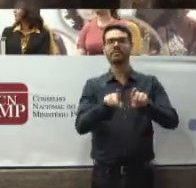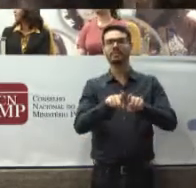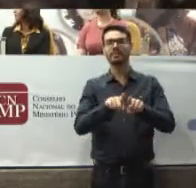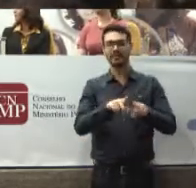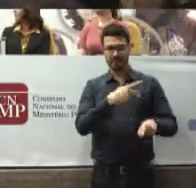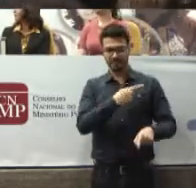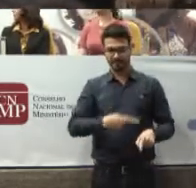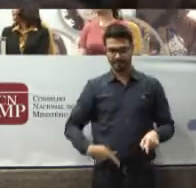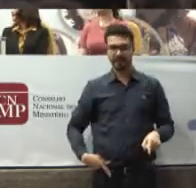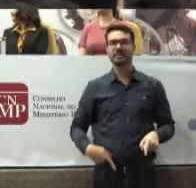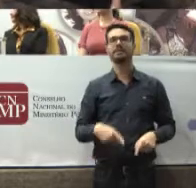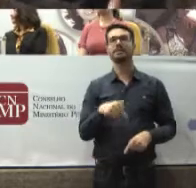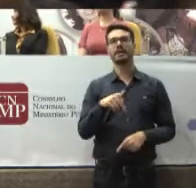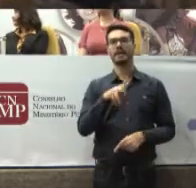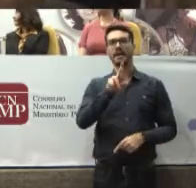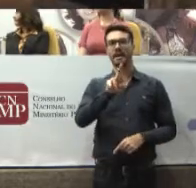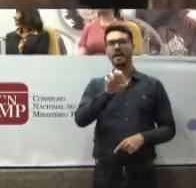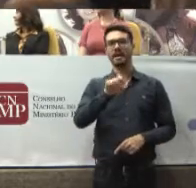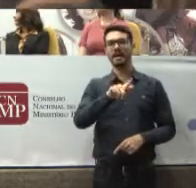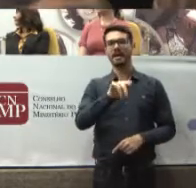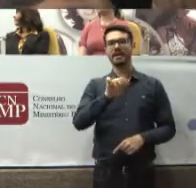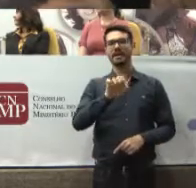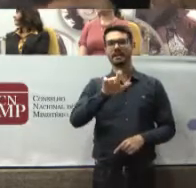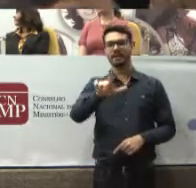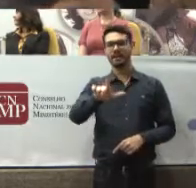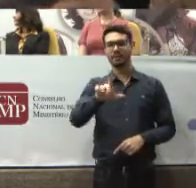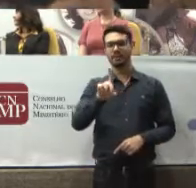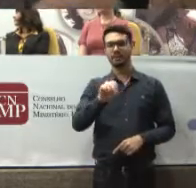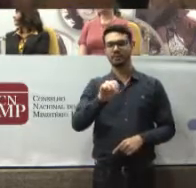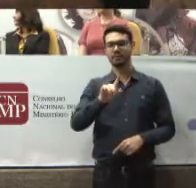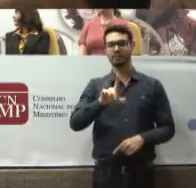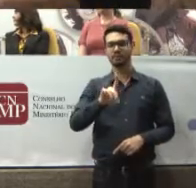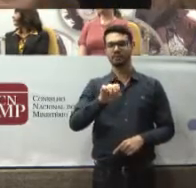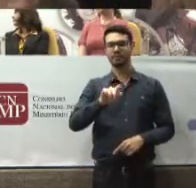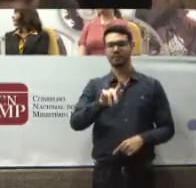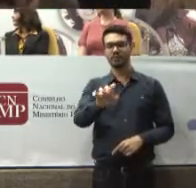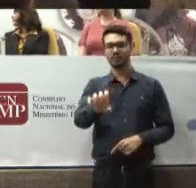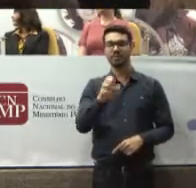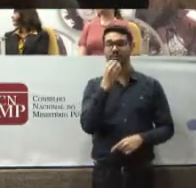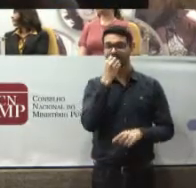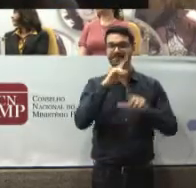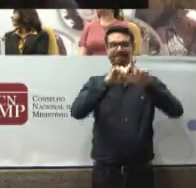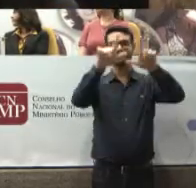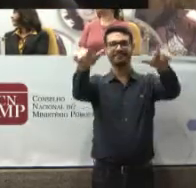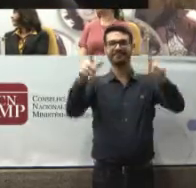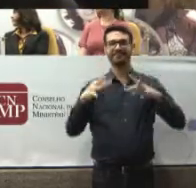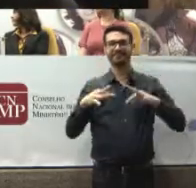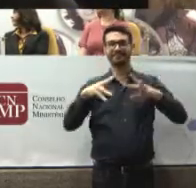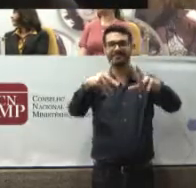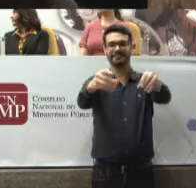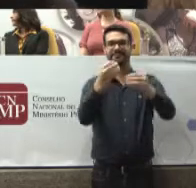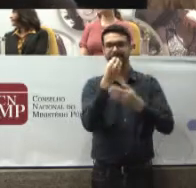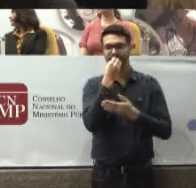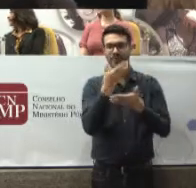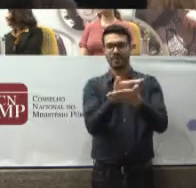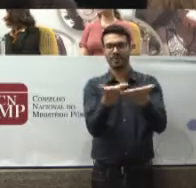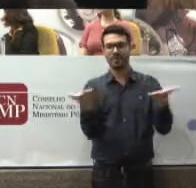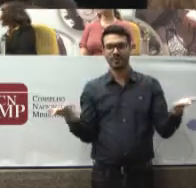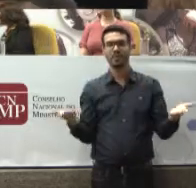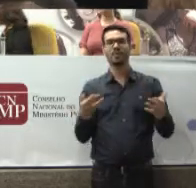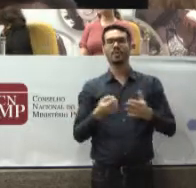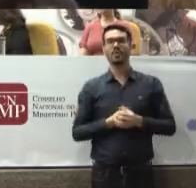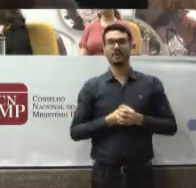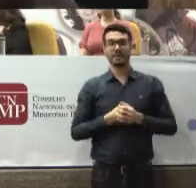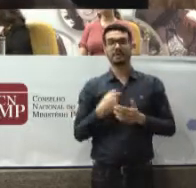Público Raquel Elias Ferreira Doge Bom dia a todas e todos Que bom que vieram para